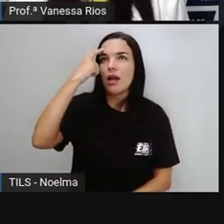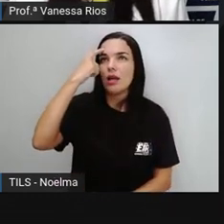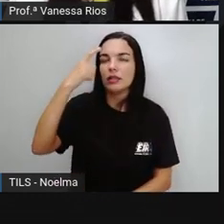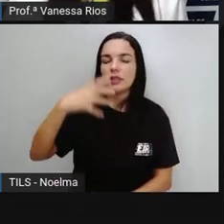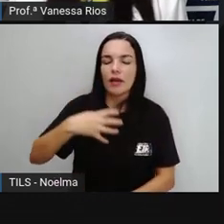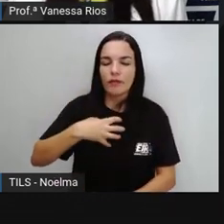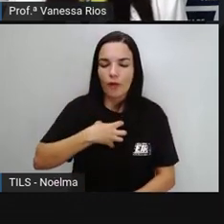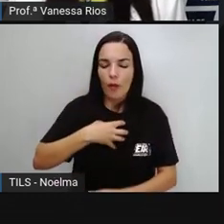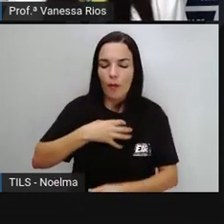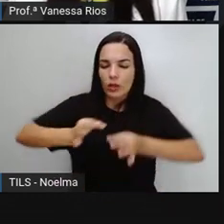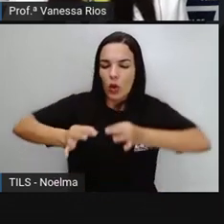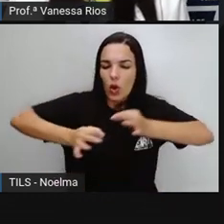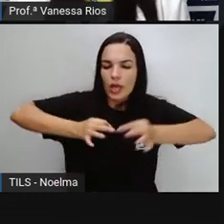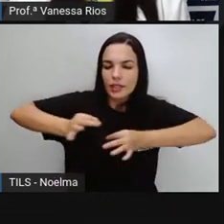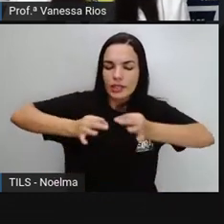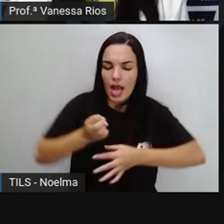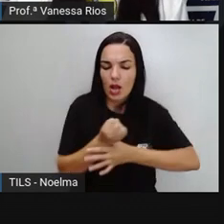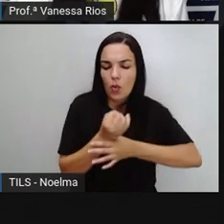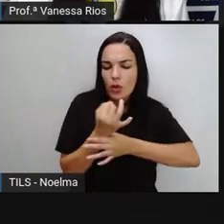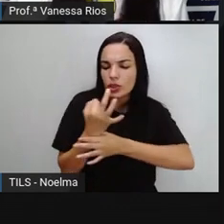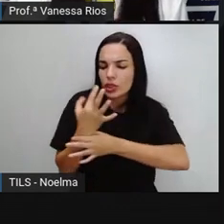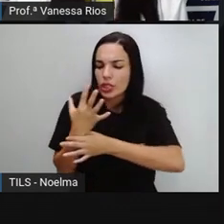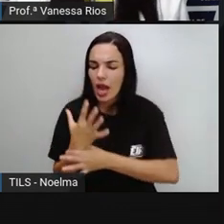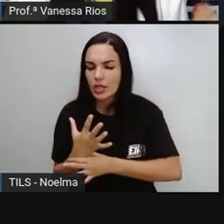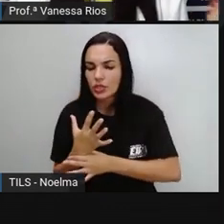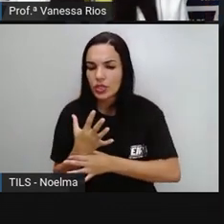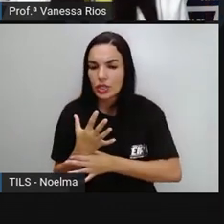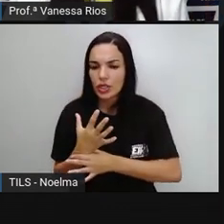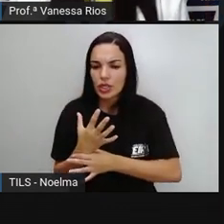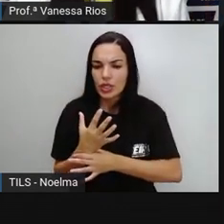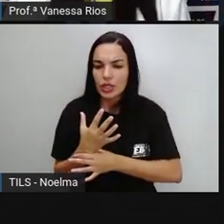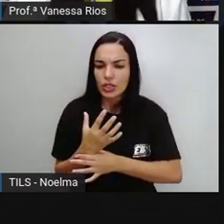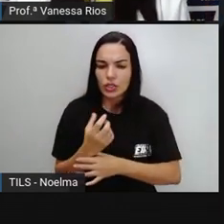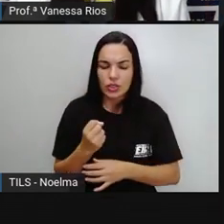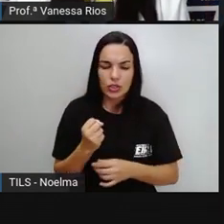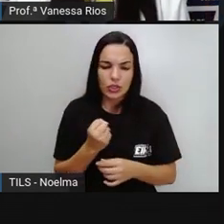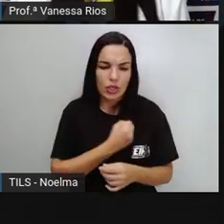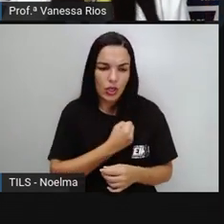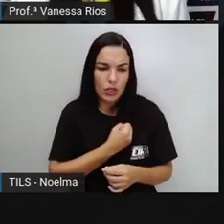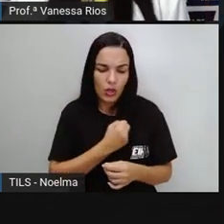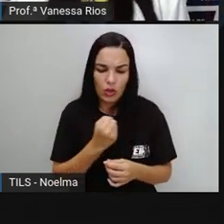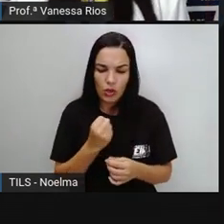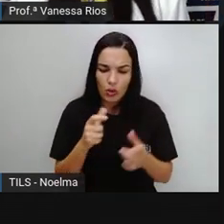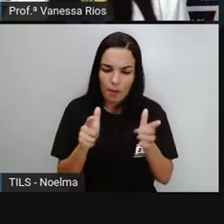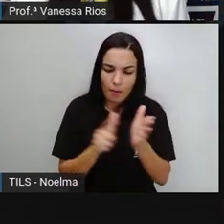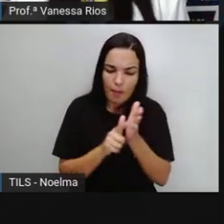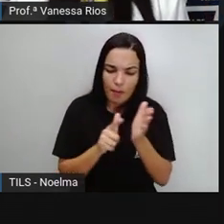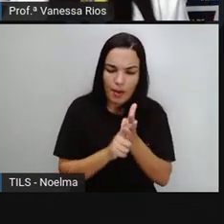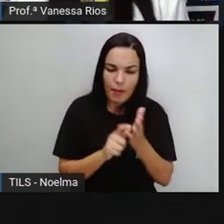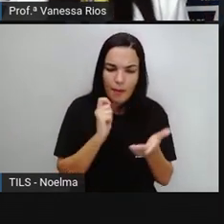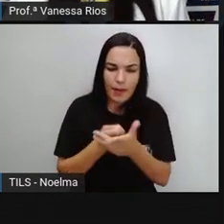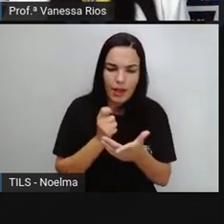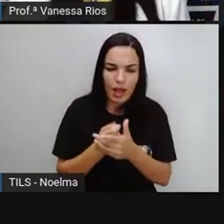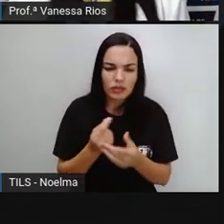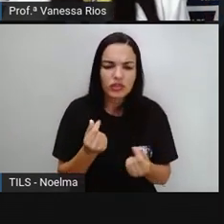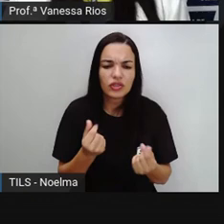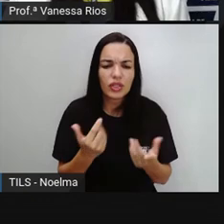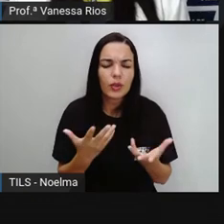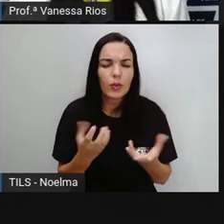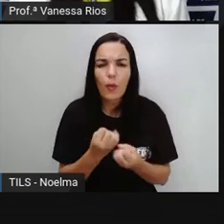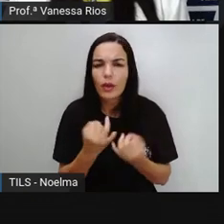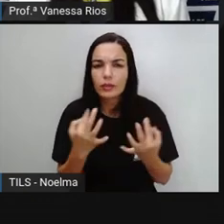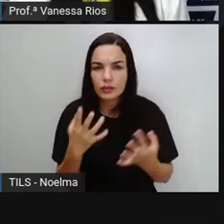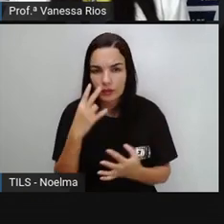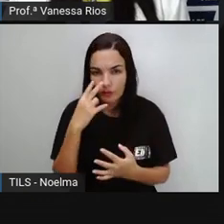Organizar A quantidade De cada cédula Para ele chegar Ao valor Que ele precisa Pagar pelo produto Então a Pró